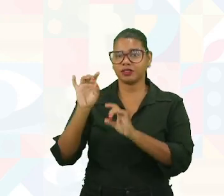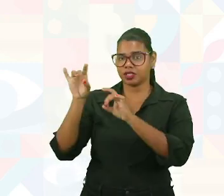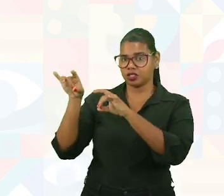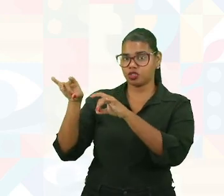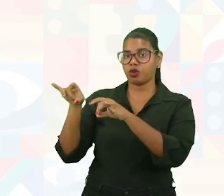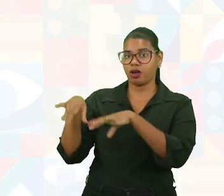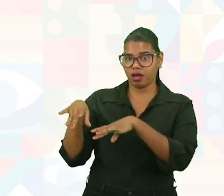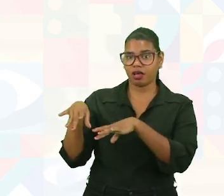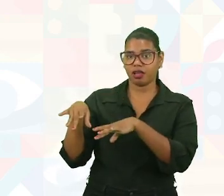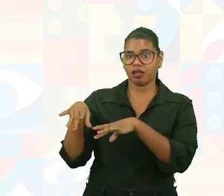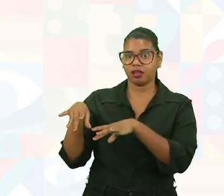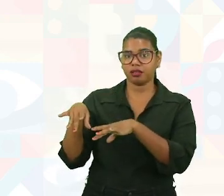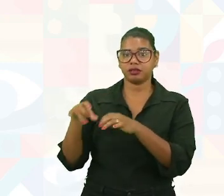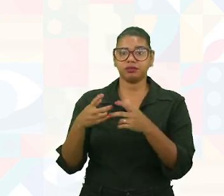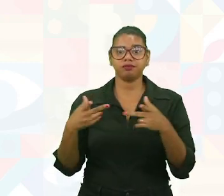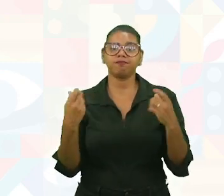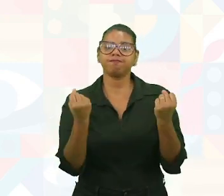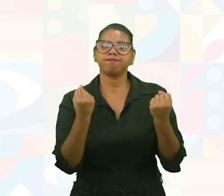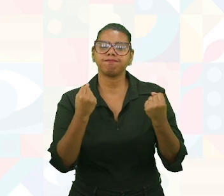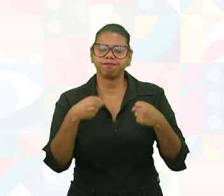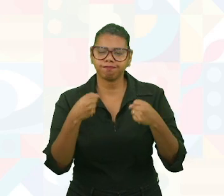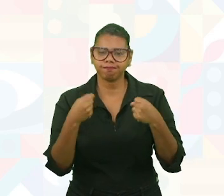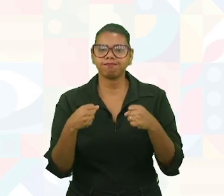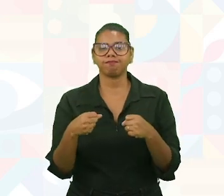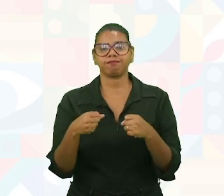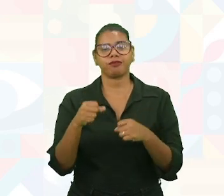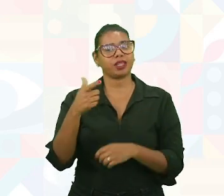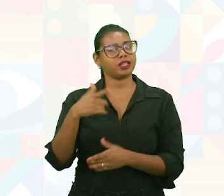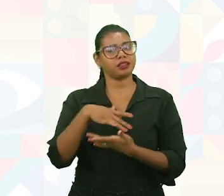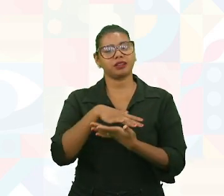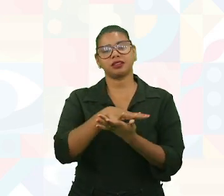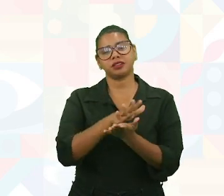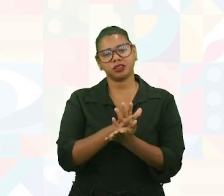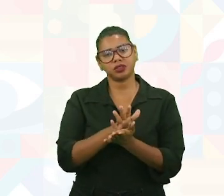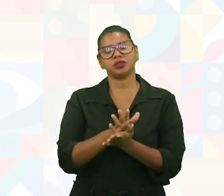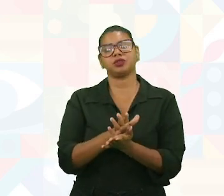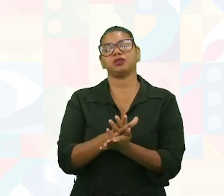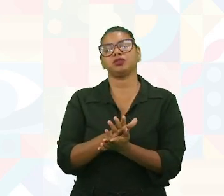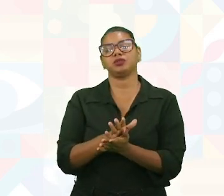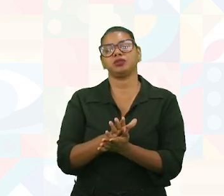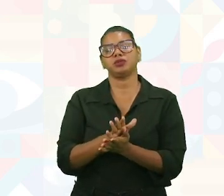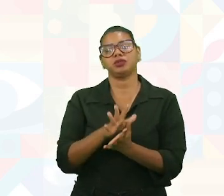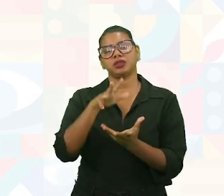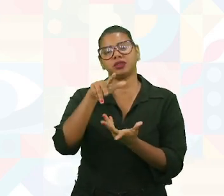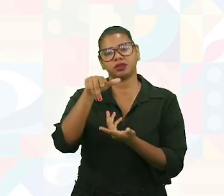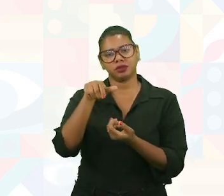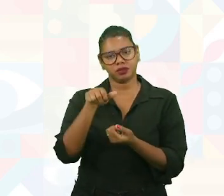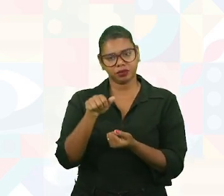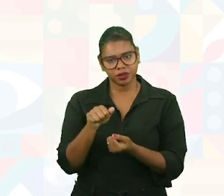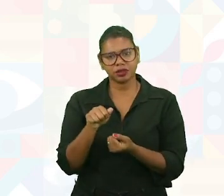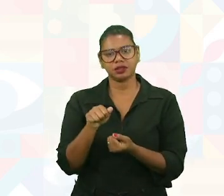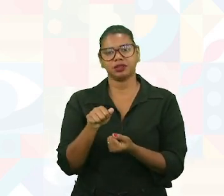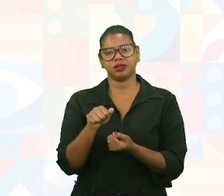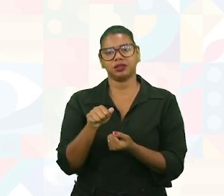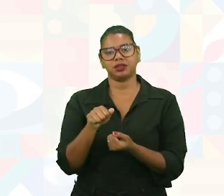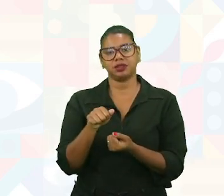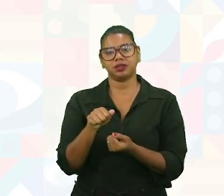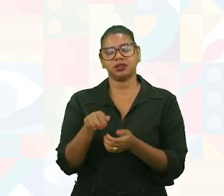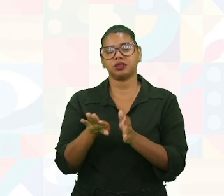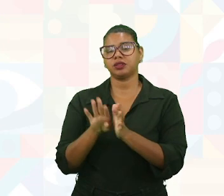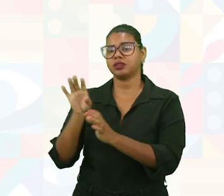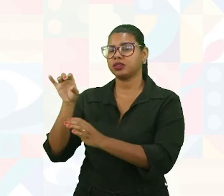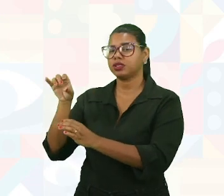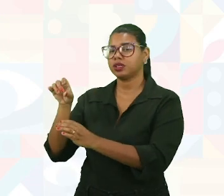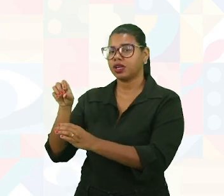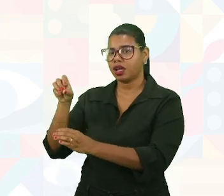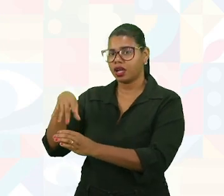momento. E ele vai ter que precisar não fazer tão mal para o planeta quando ele chegar a ser descartado. E por que